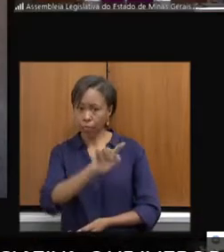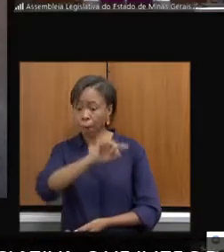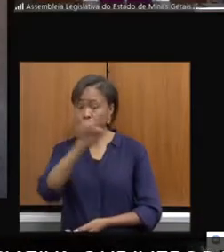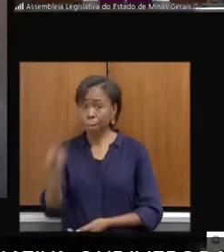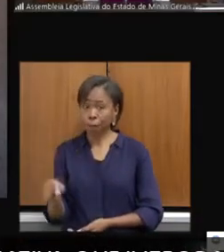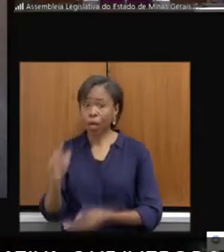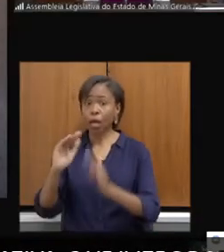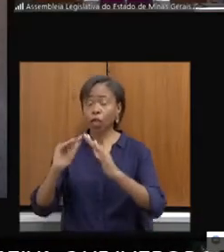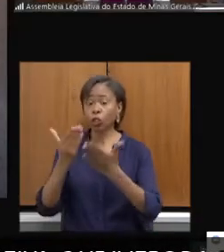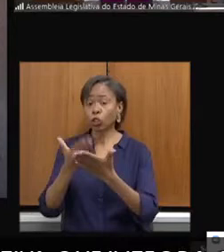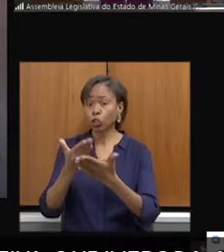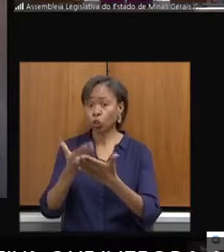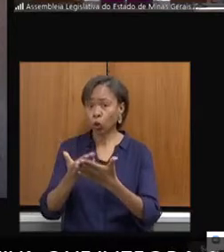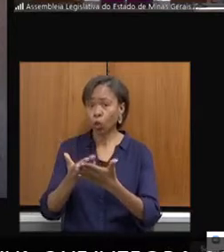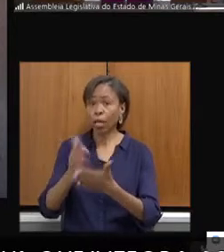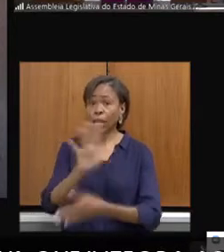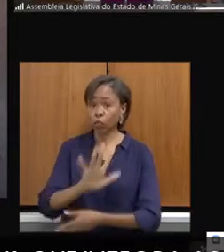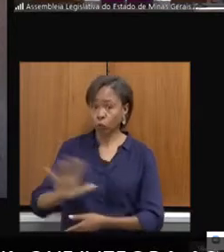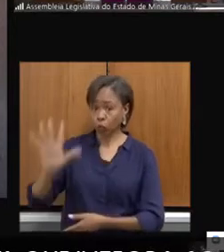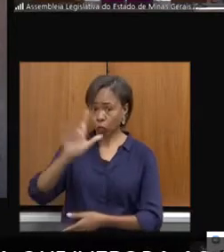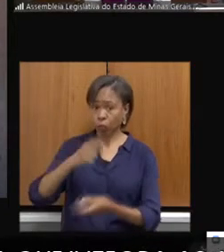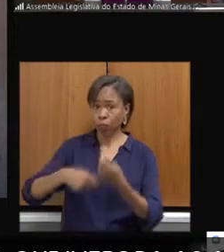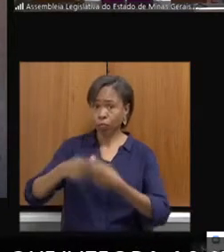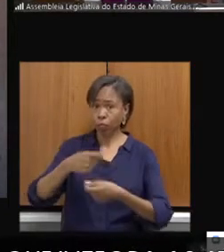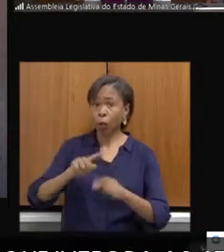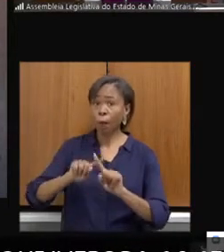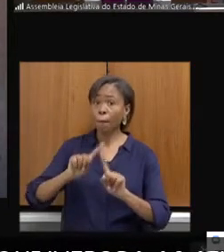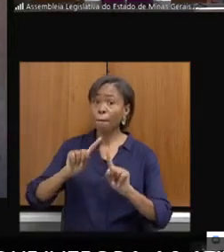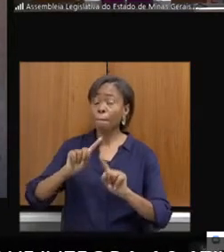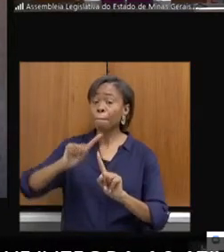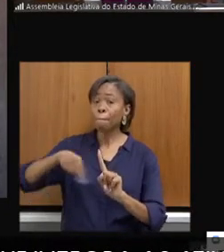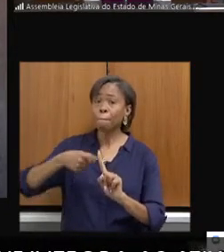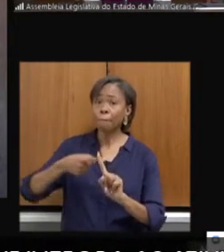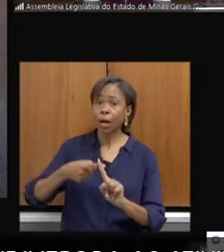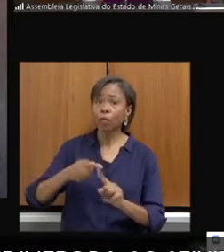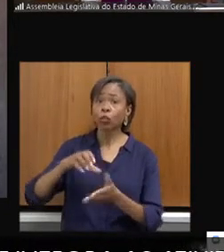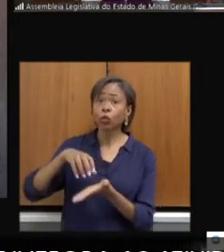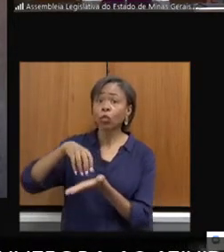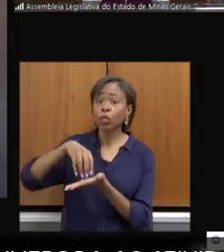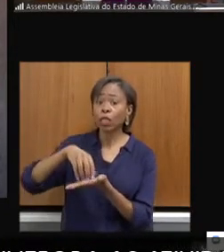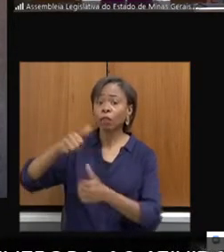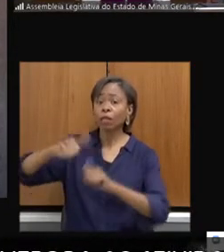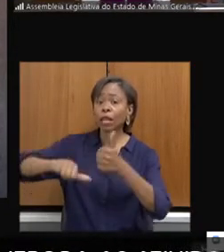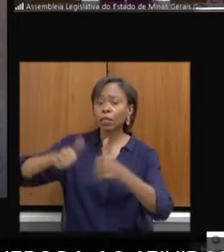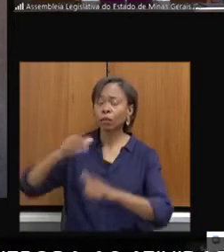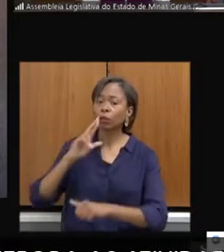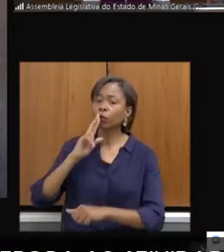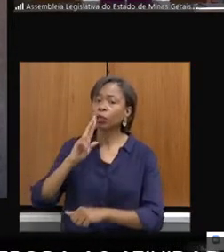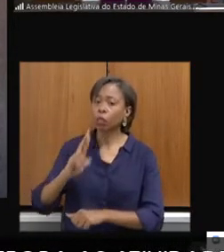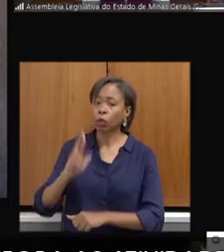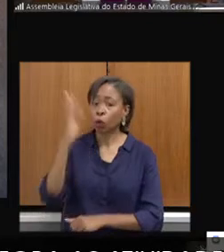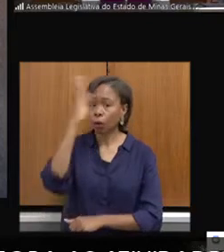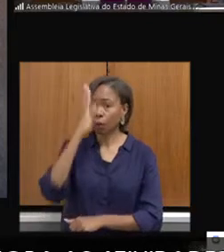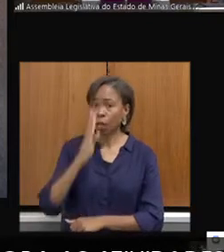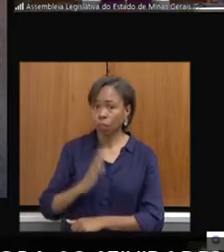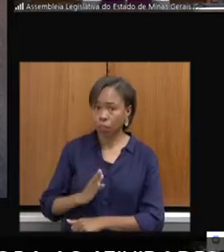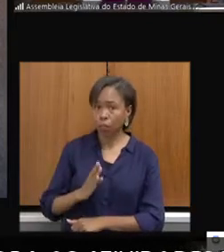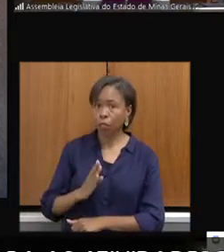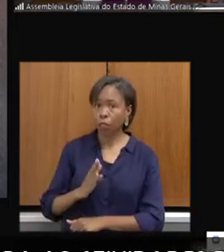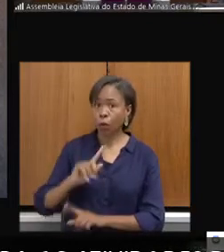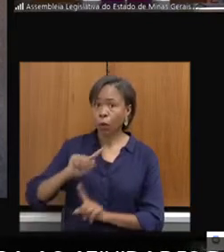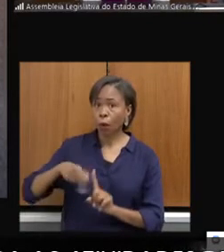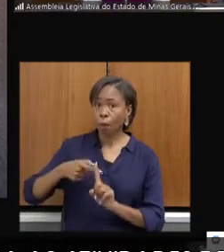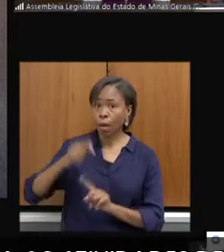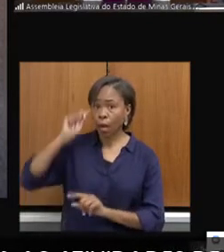também o FGV CLEAR, que é o Centro de Aprendizagem, Avaliação e Resultados do Brasil e da África. Zofono é uma